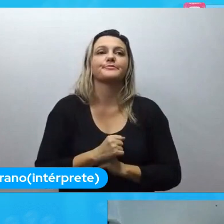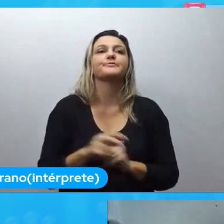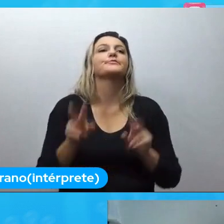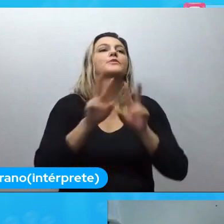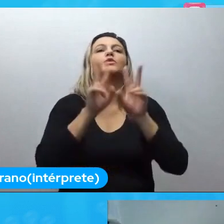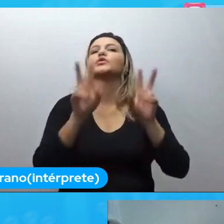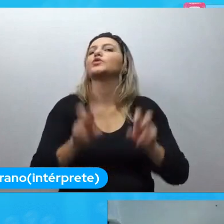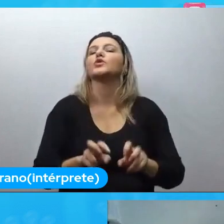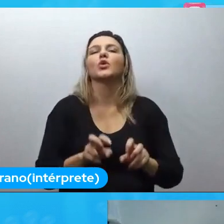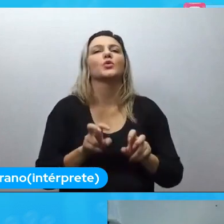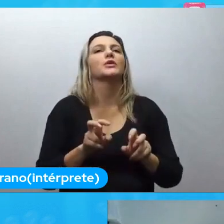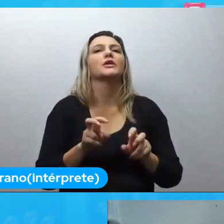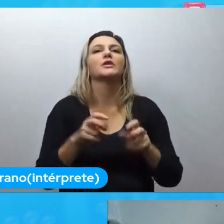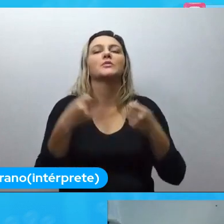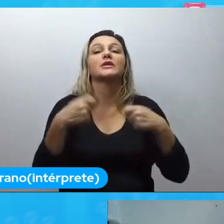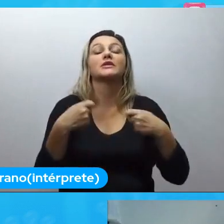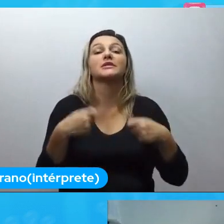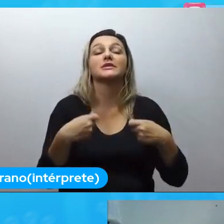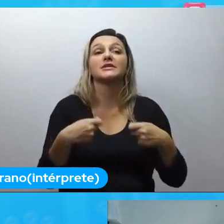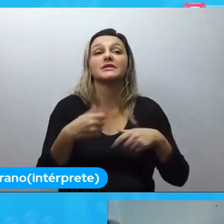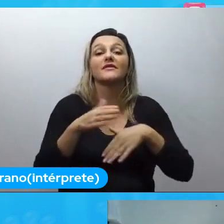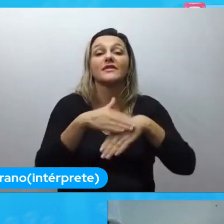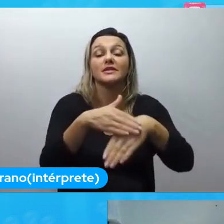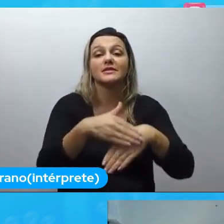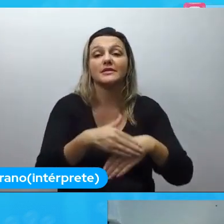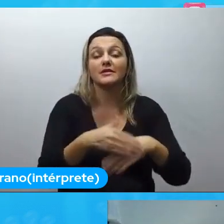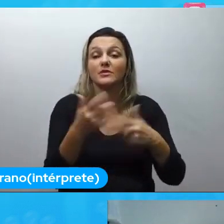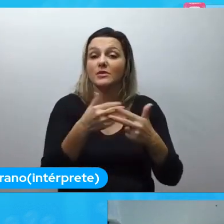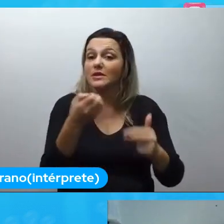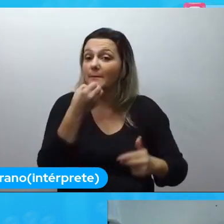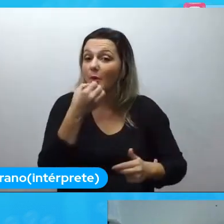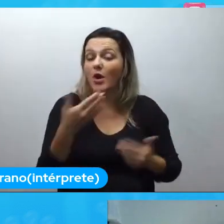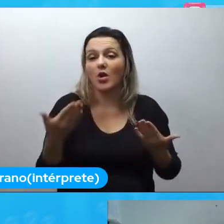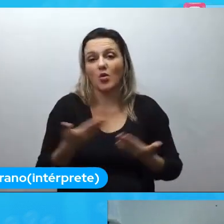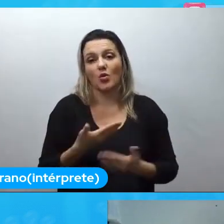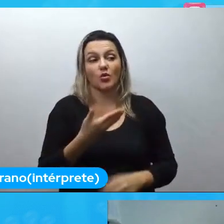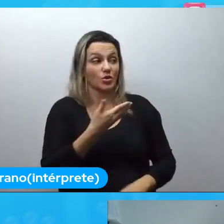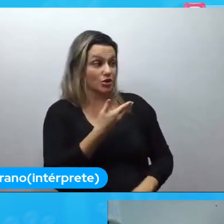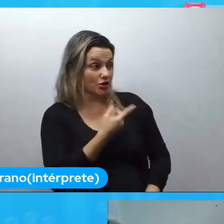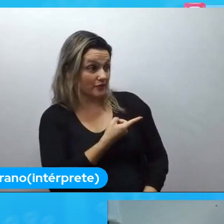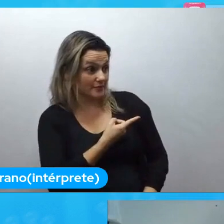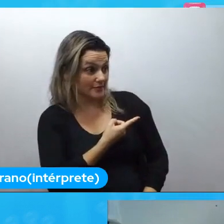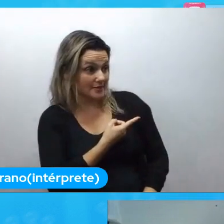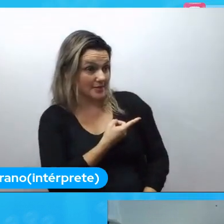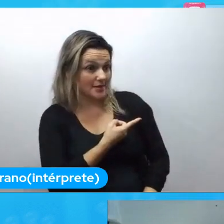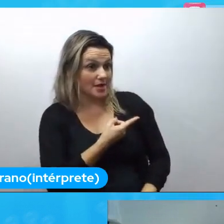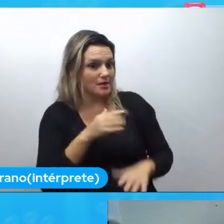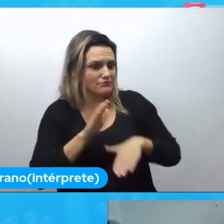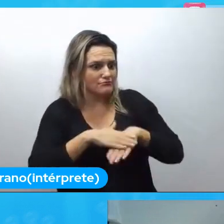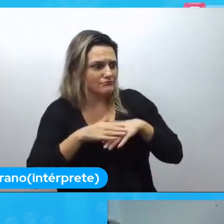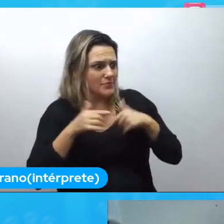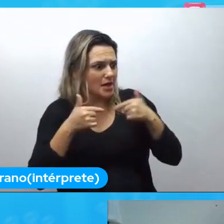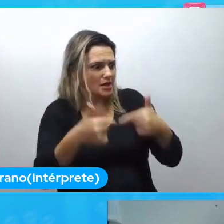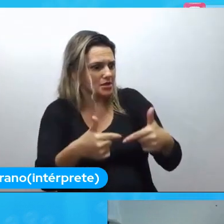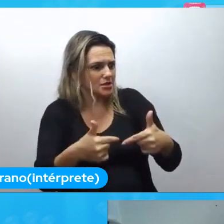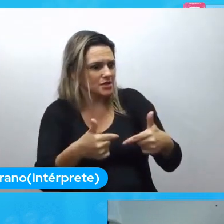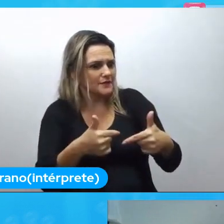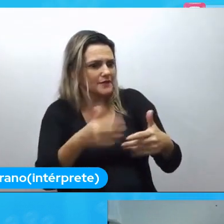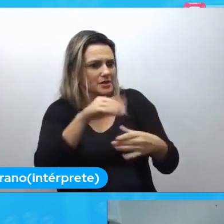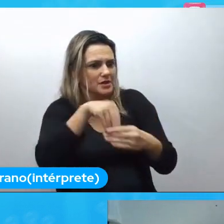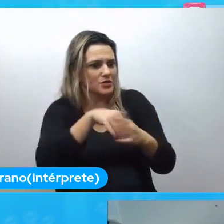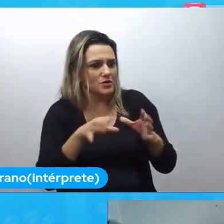precisa ser feito que você tem mesmo não estando ativa hoje é o que está sendo conversado hoje dentro da comunidade